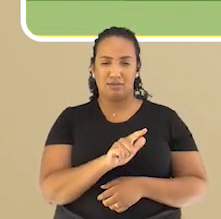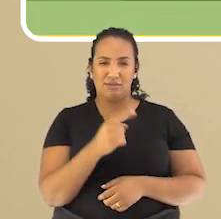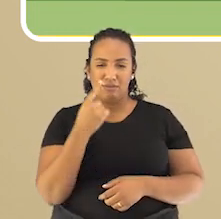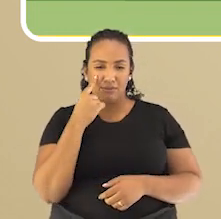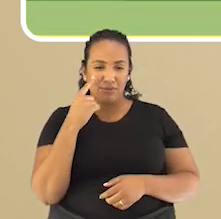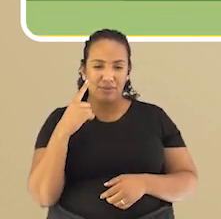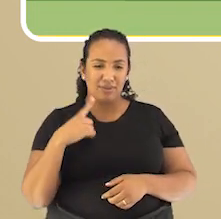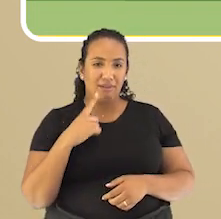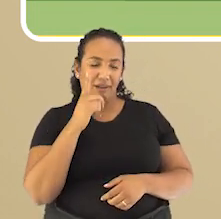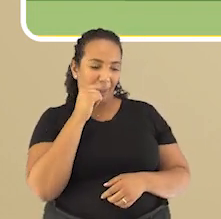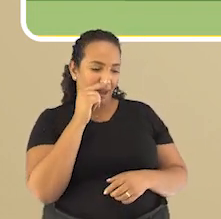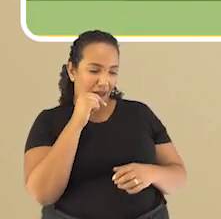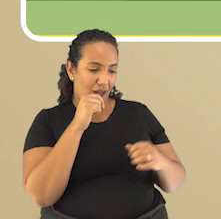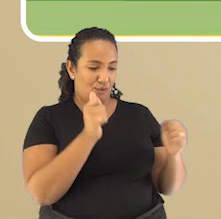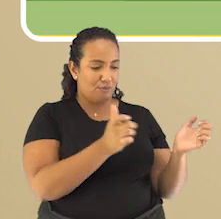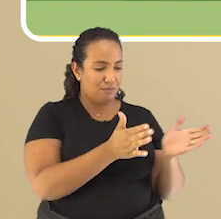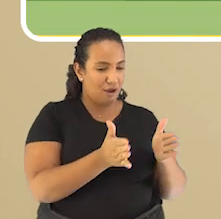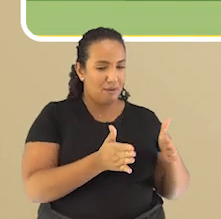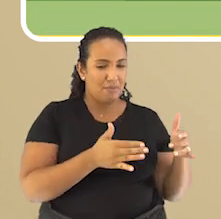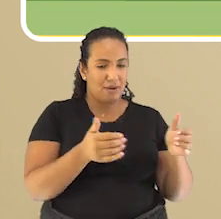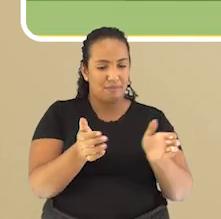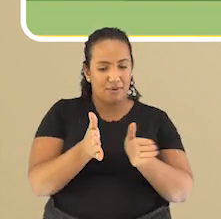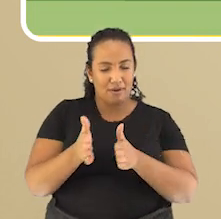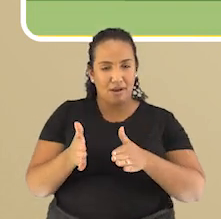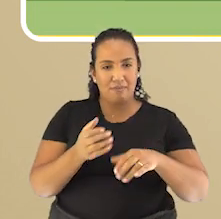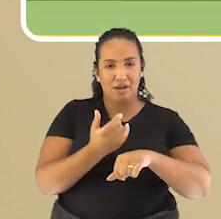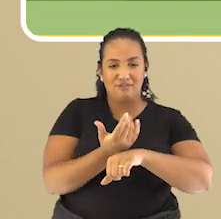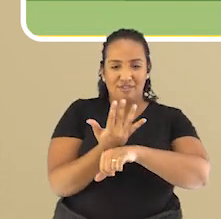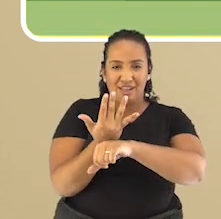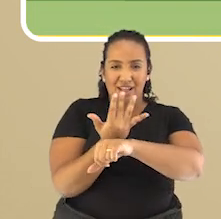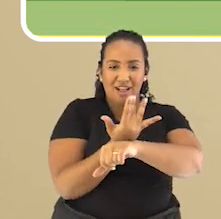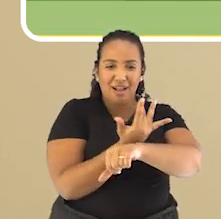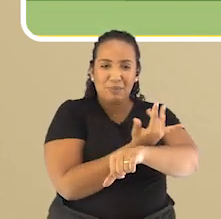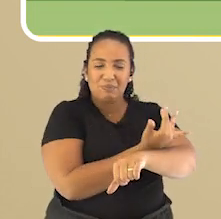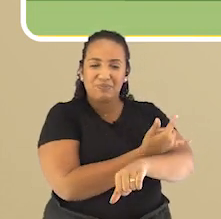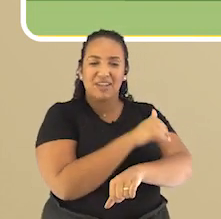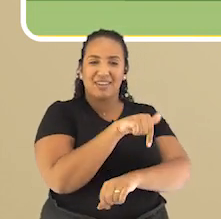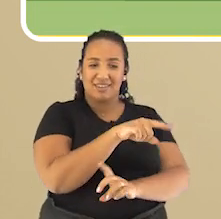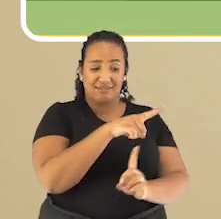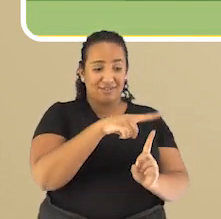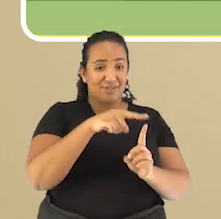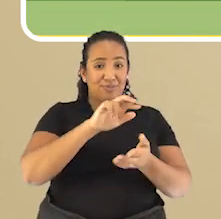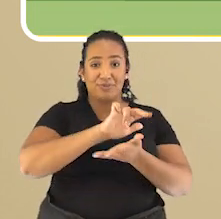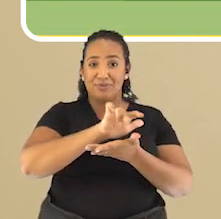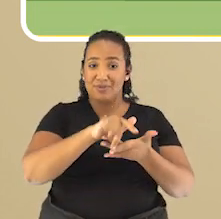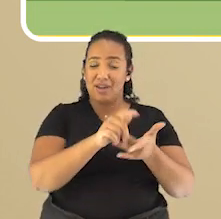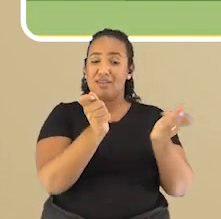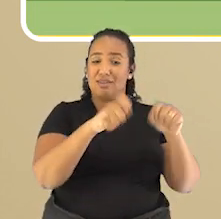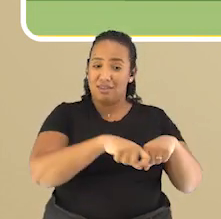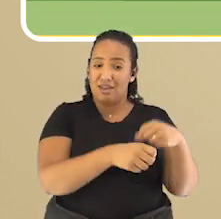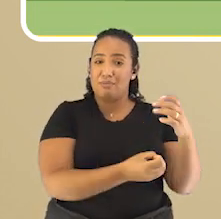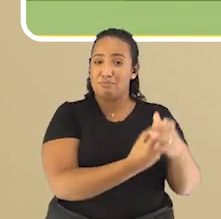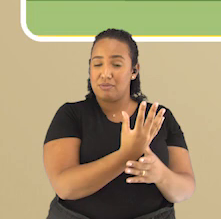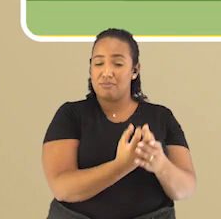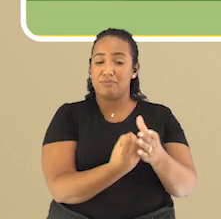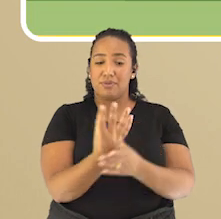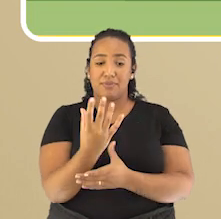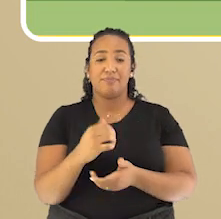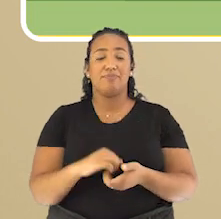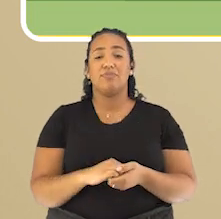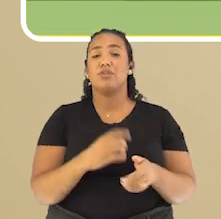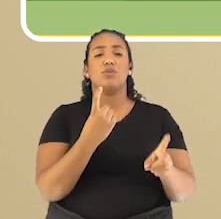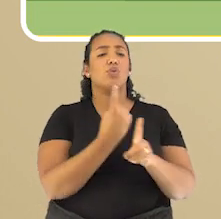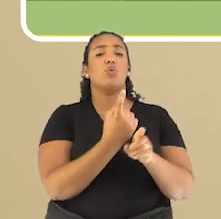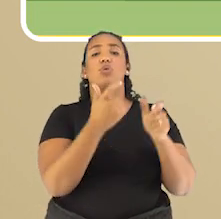As cheias possibilitam a manutenção da vida e o surgimento de vários tipos de plantas diferentes. É encontrado